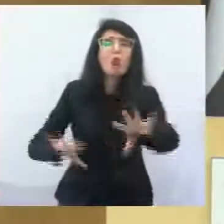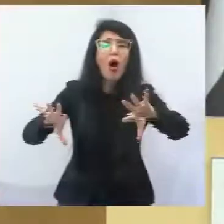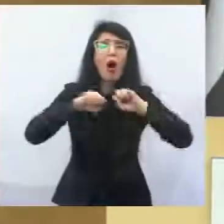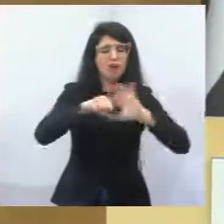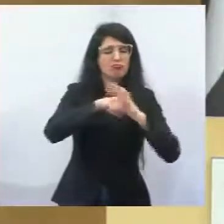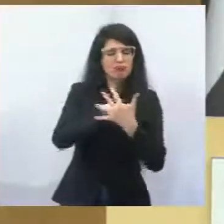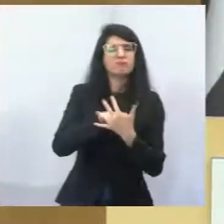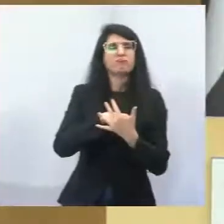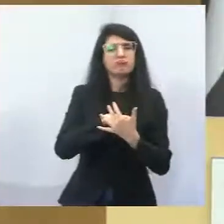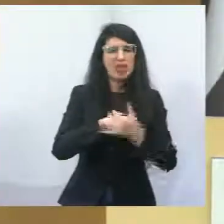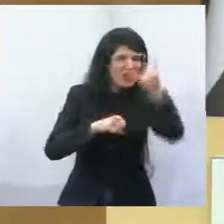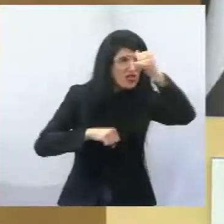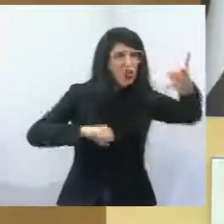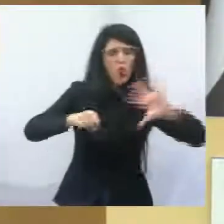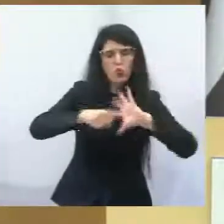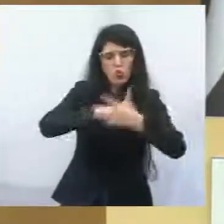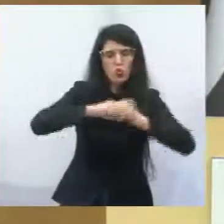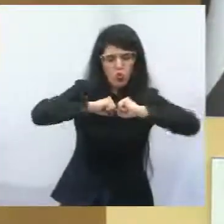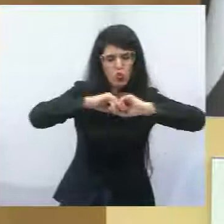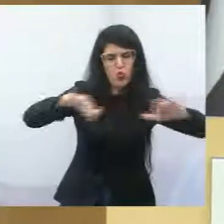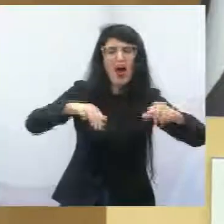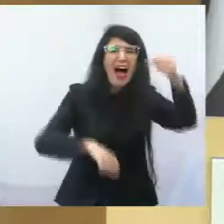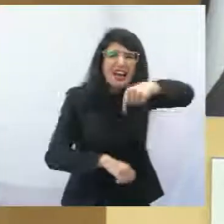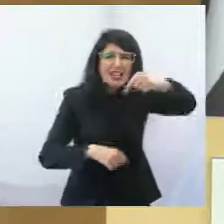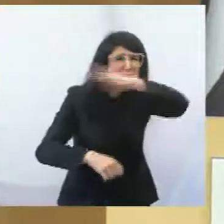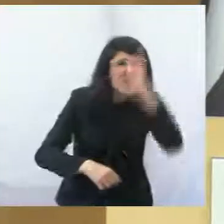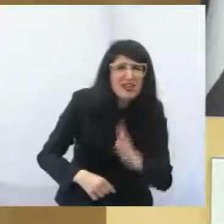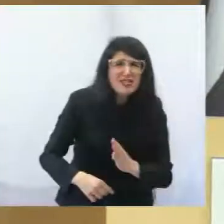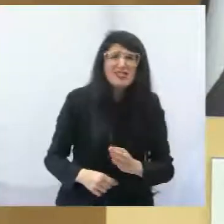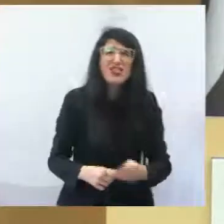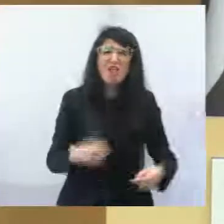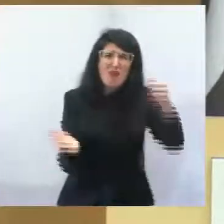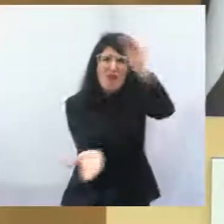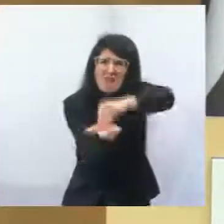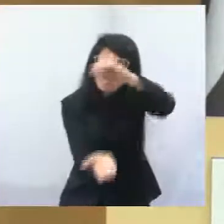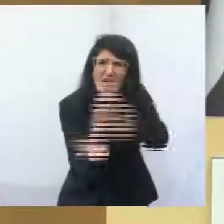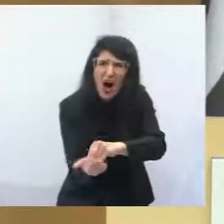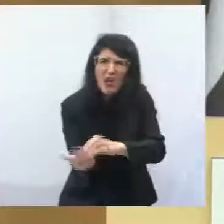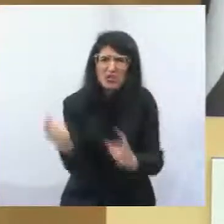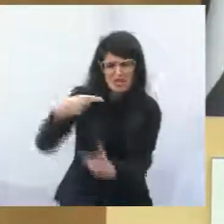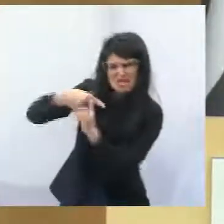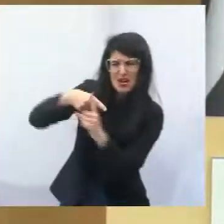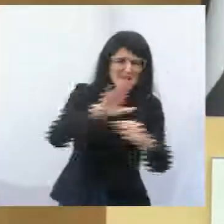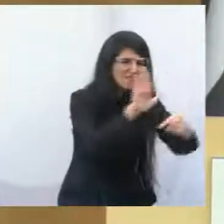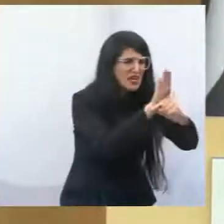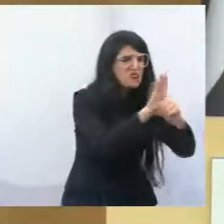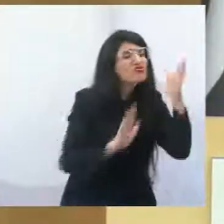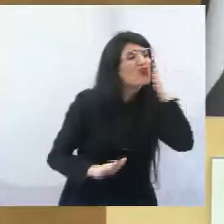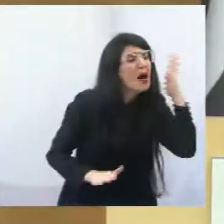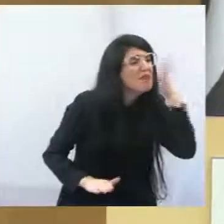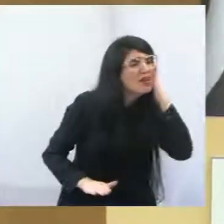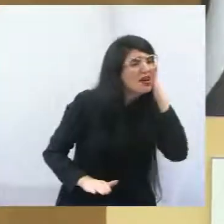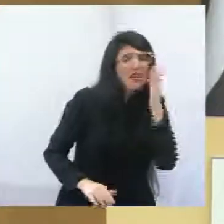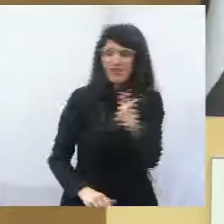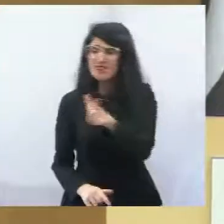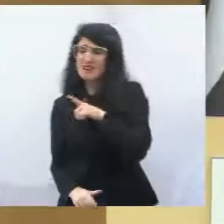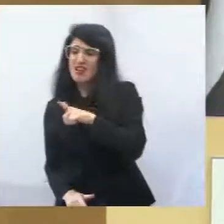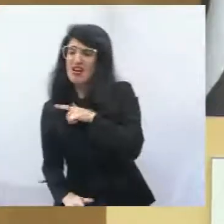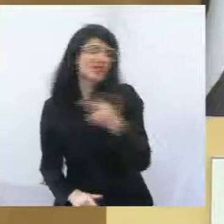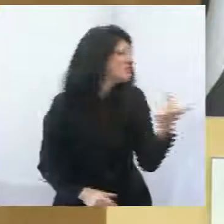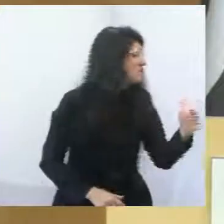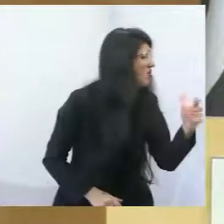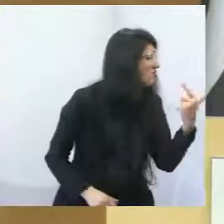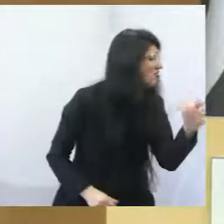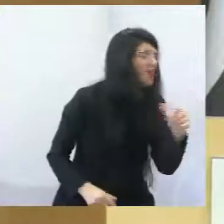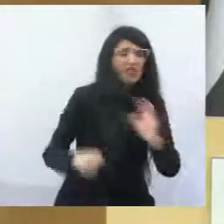o coronavírus, a pandemia do Covid. E um desses desacertos é a ausência de